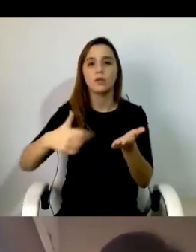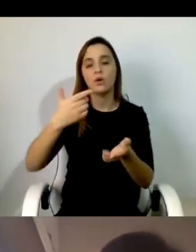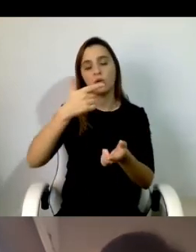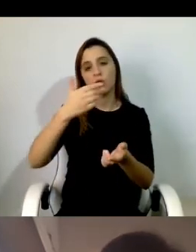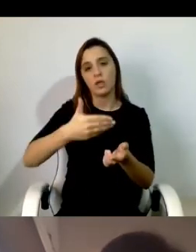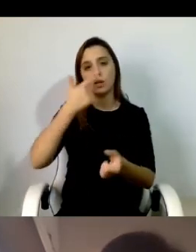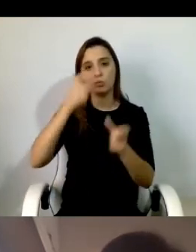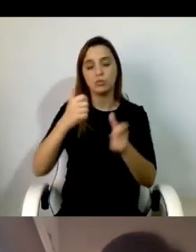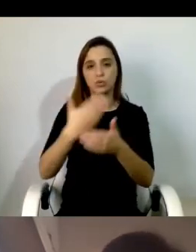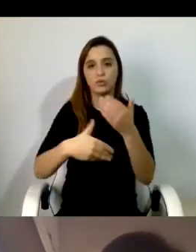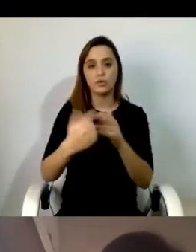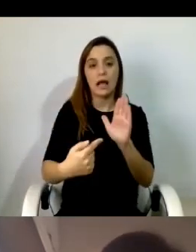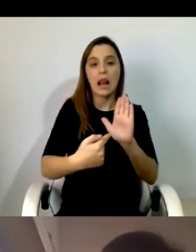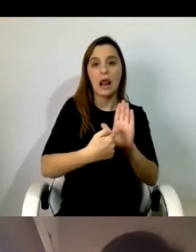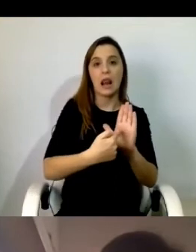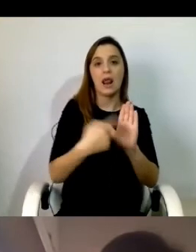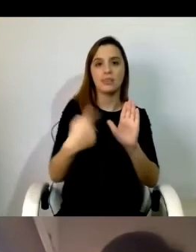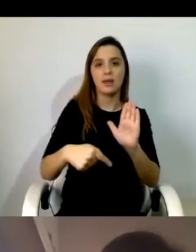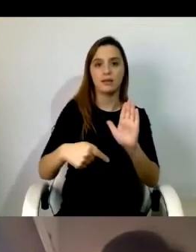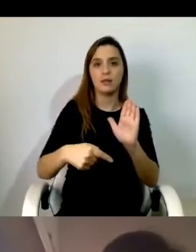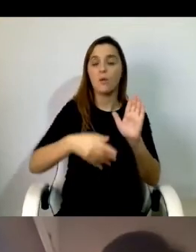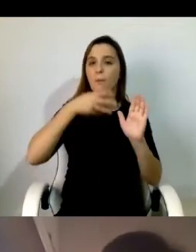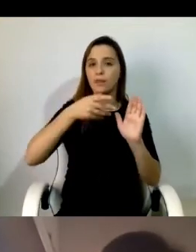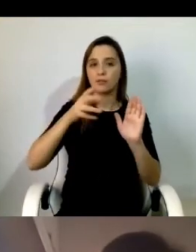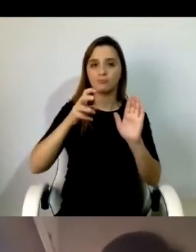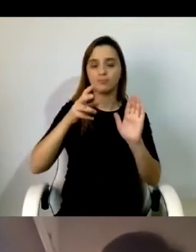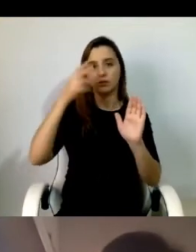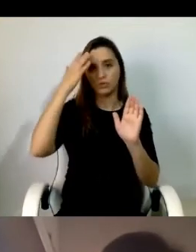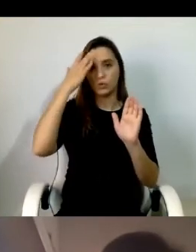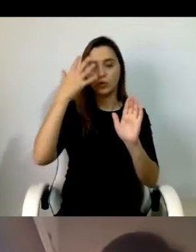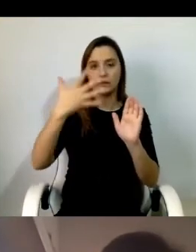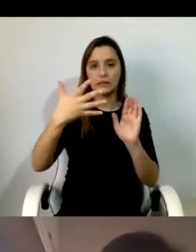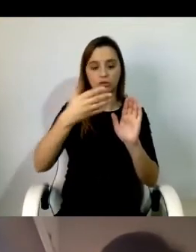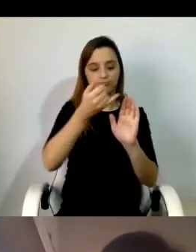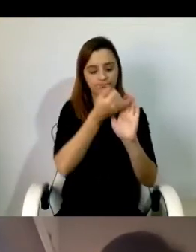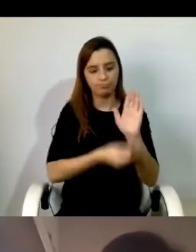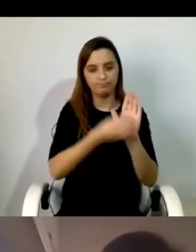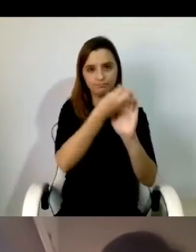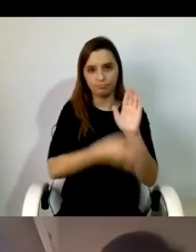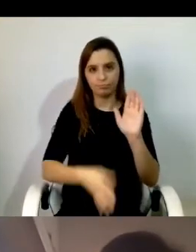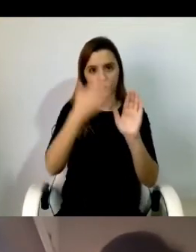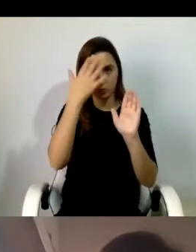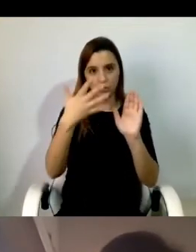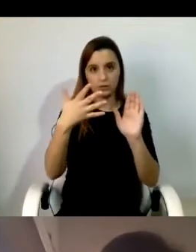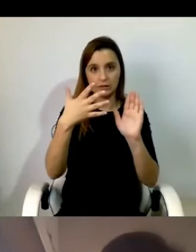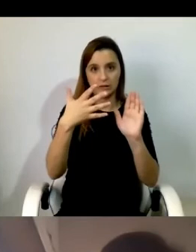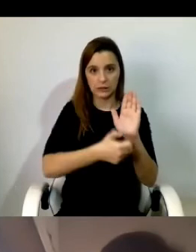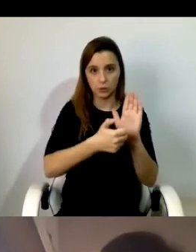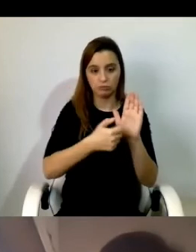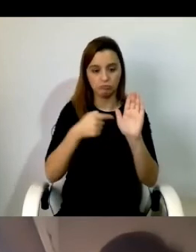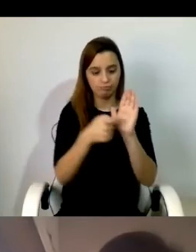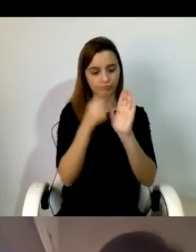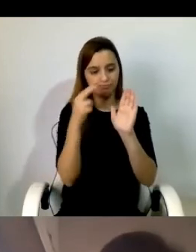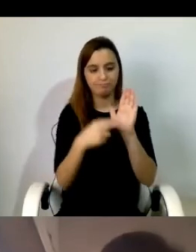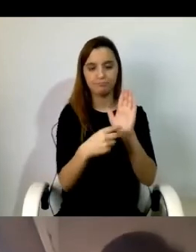particularmente no comentário número 5 do Comitê das Nações Unidas. E quando falamos